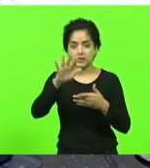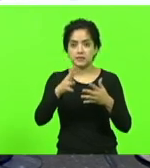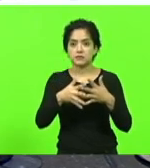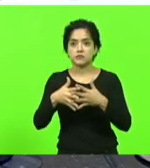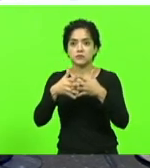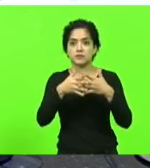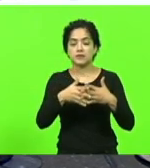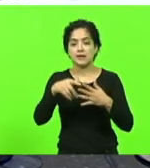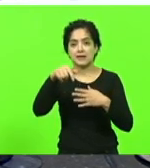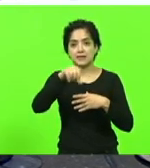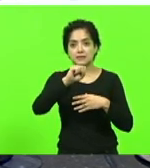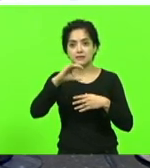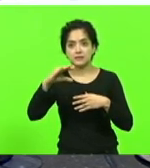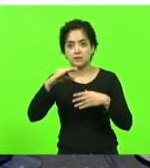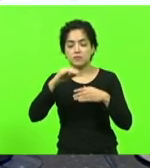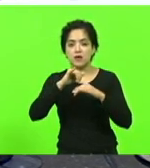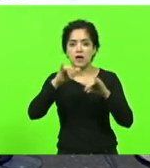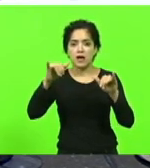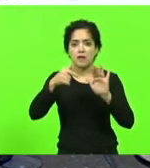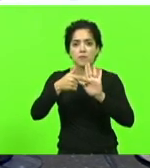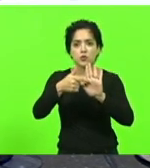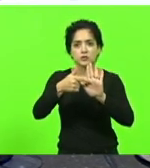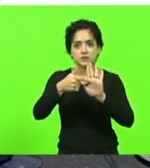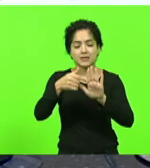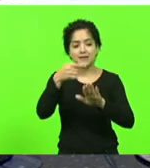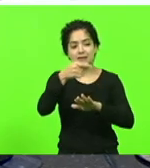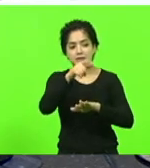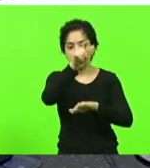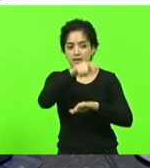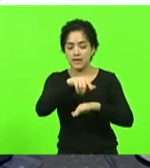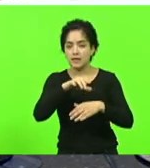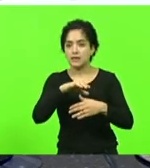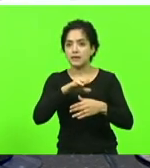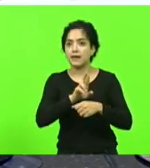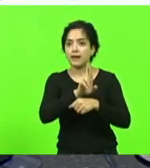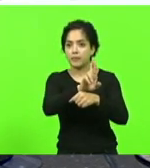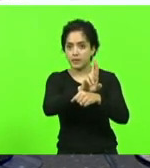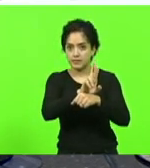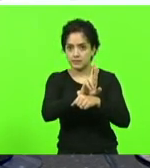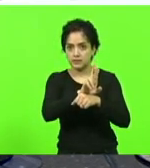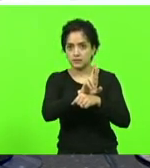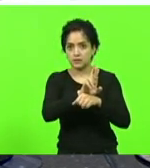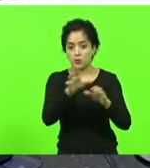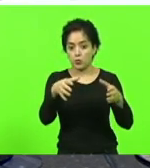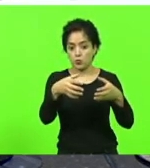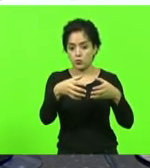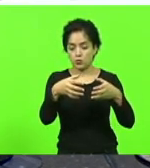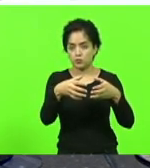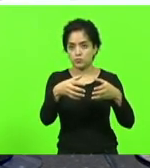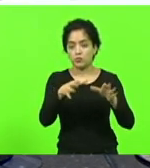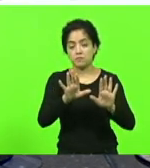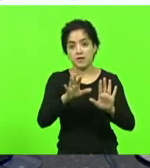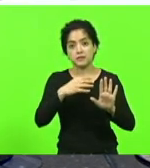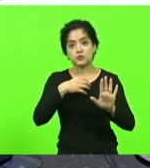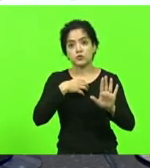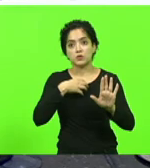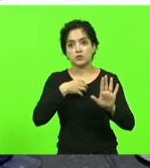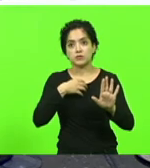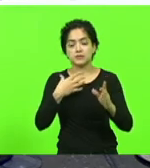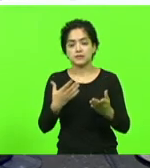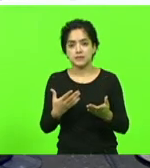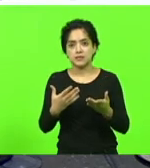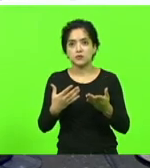Catarina da declarar que o Zé Trovão representa os caminhoneiros o que eu sinto o que eu sinto que nas